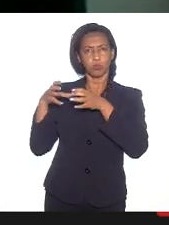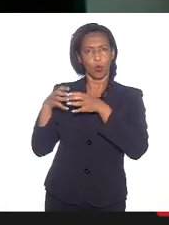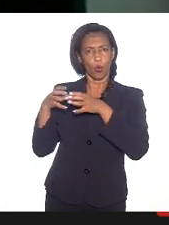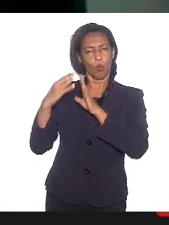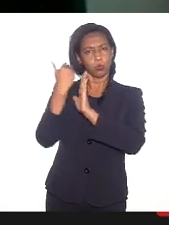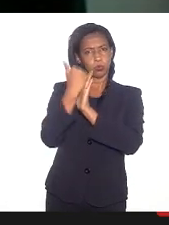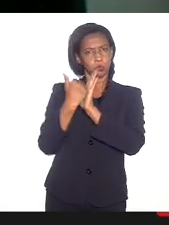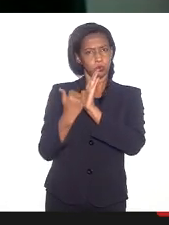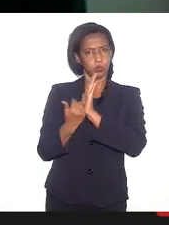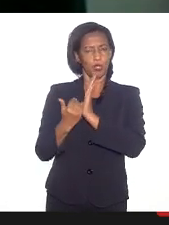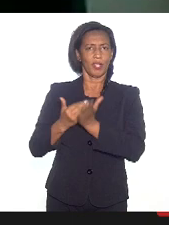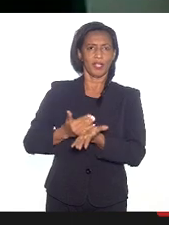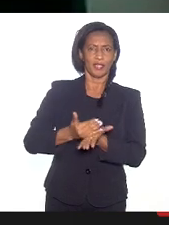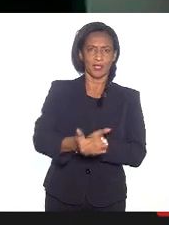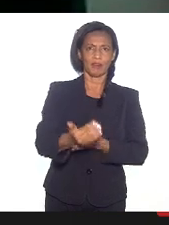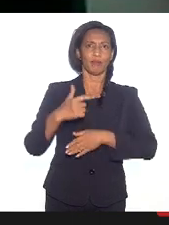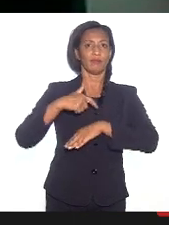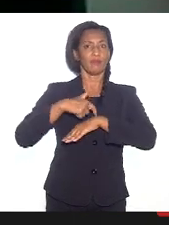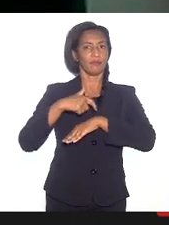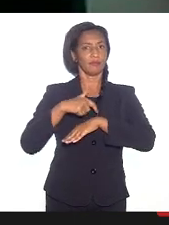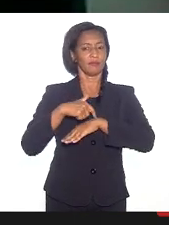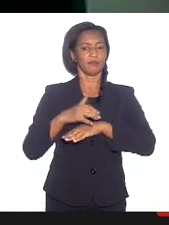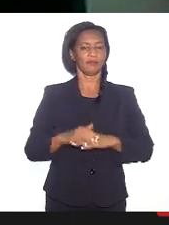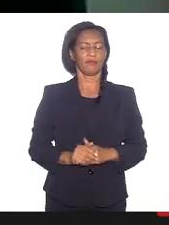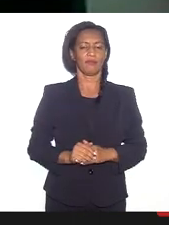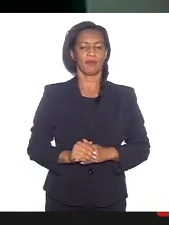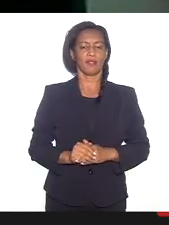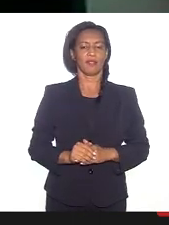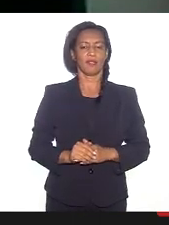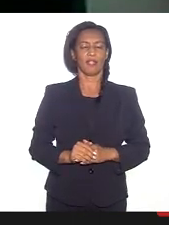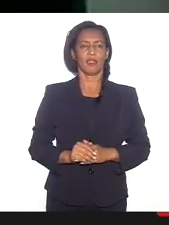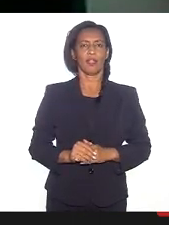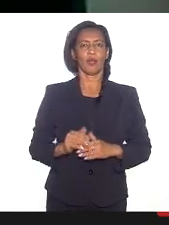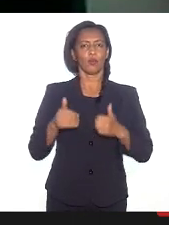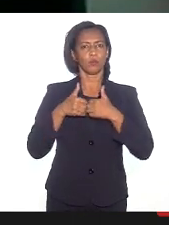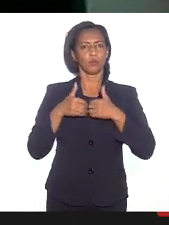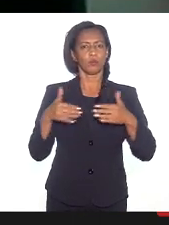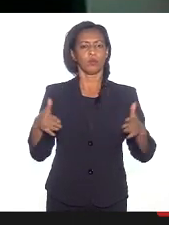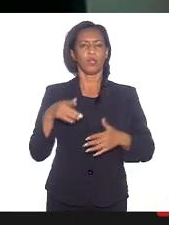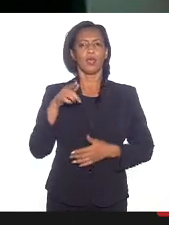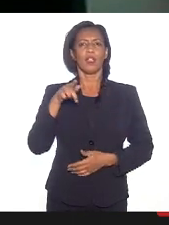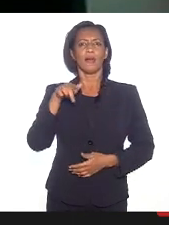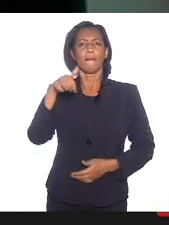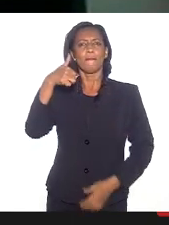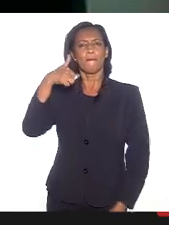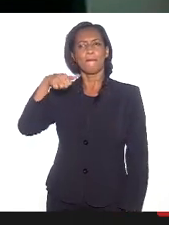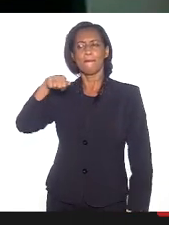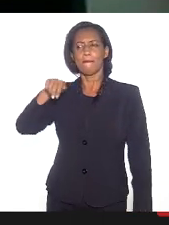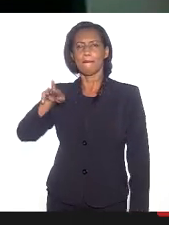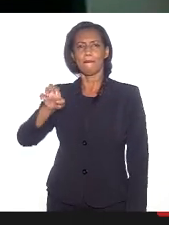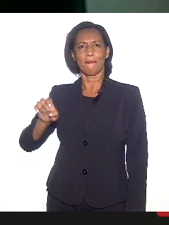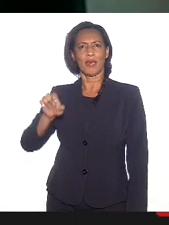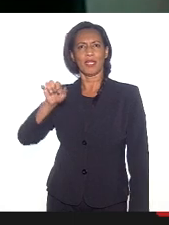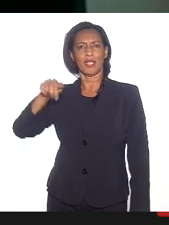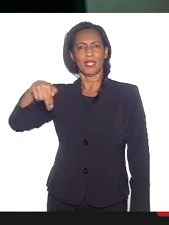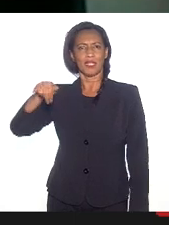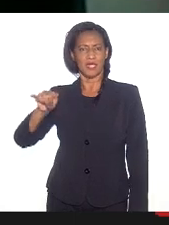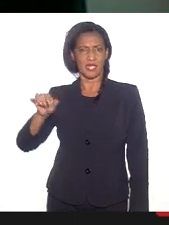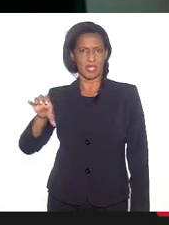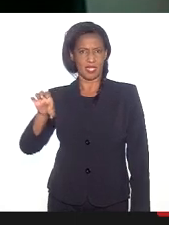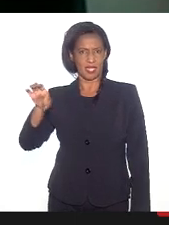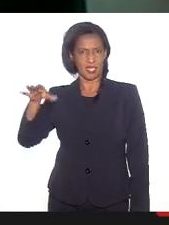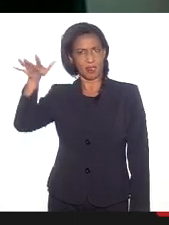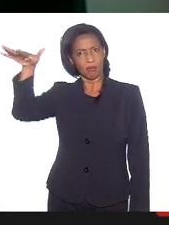procedimento, iniciamos nesse momento com uma início, e a senhora terá 20 minutos para a sua exposição, em